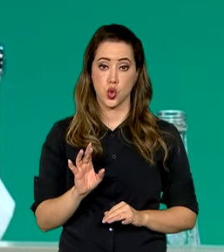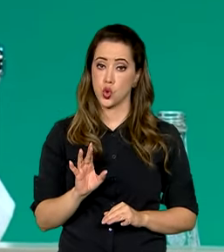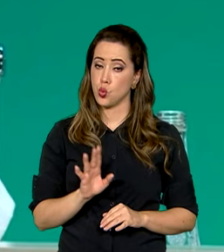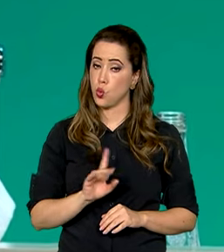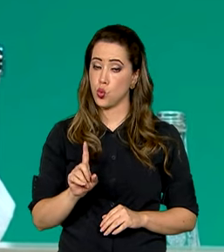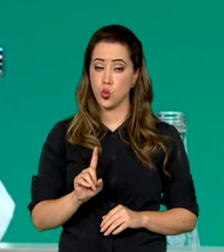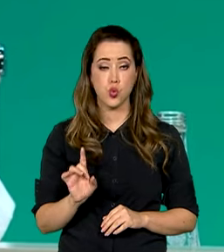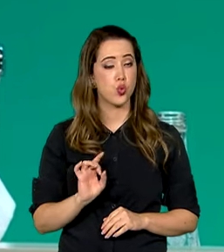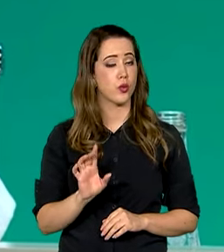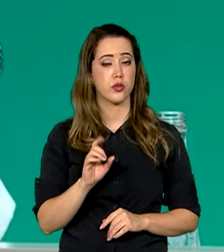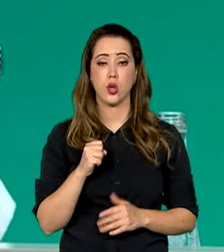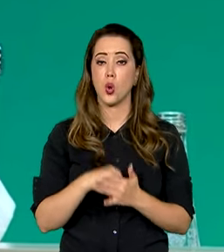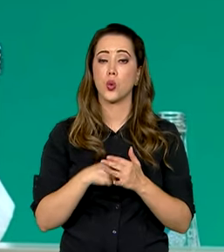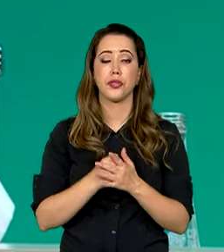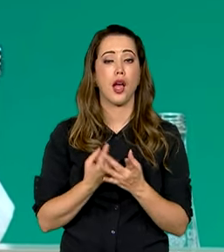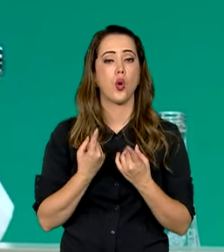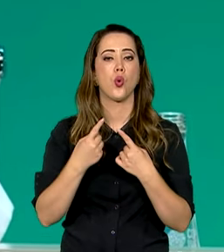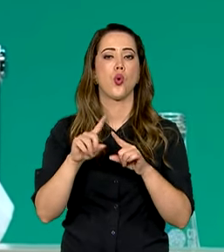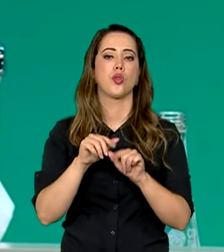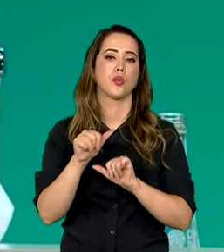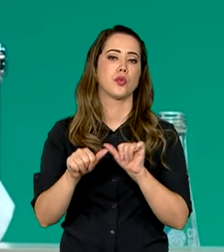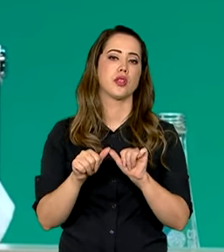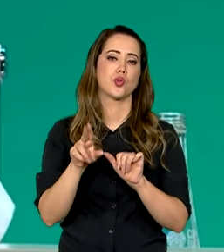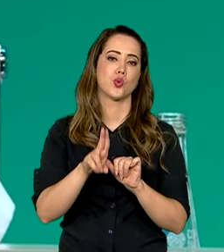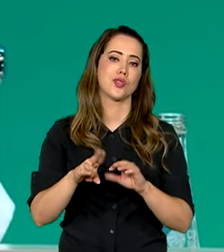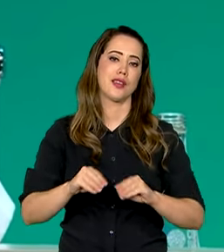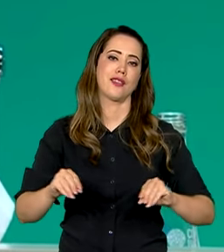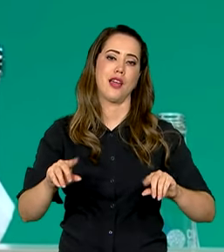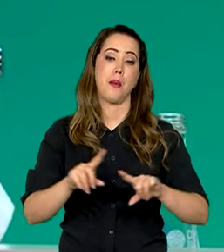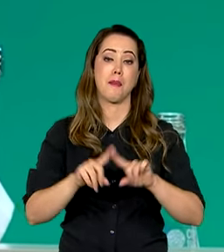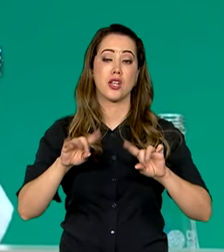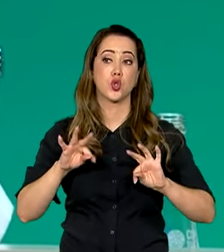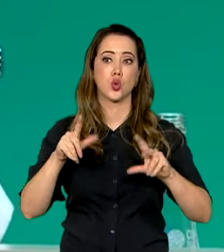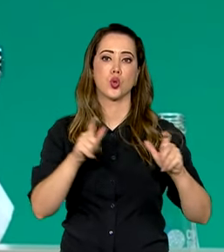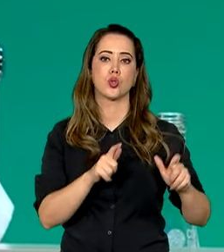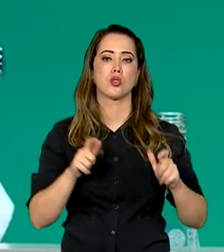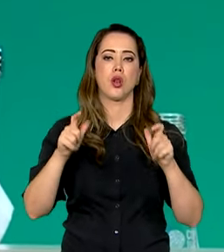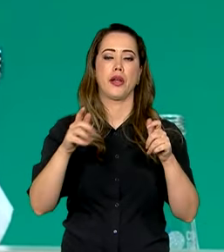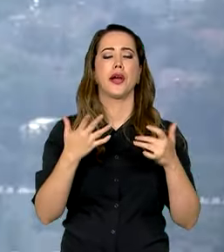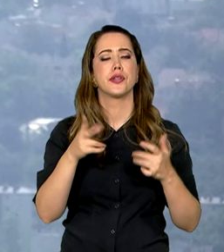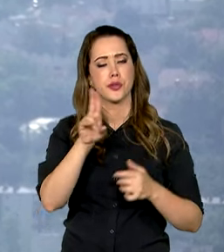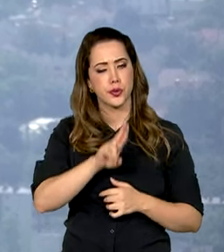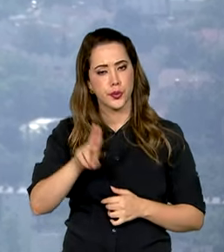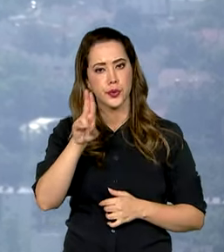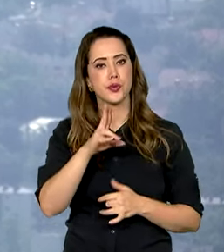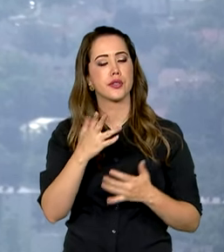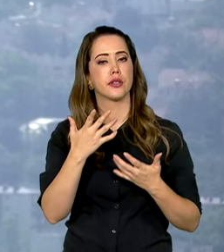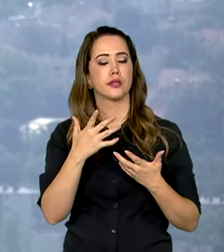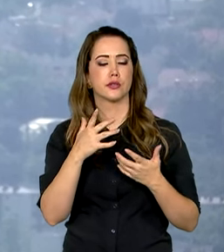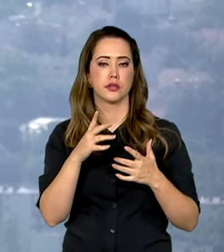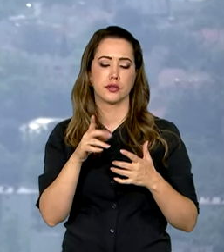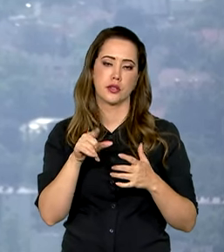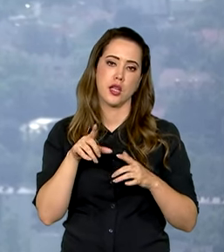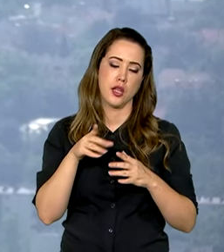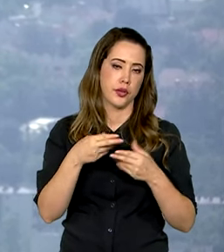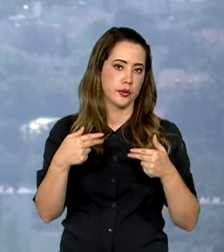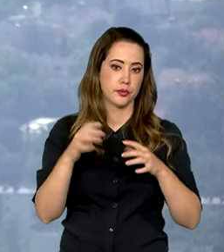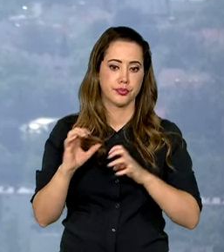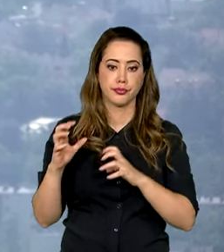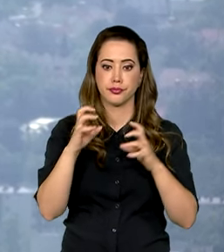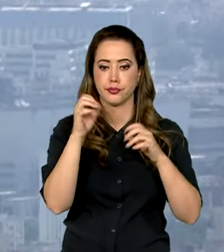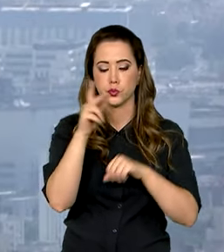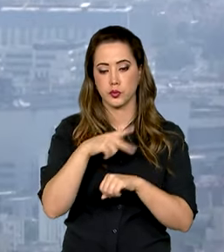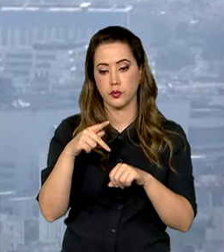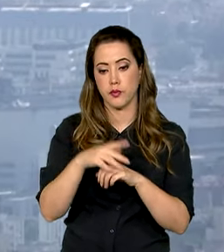no enfrentamento das mudanças da Terra, mas em todos os setores de emissão no Brasil. Os representantes brasileiros também